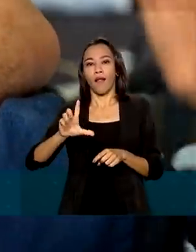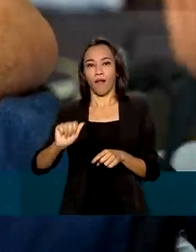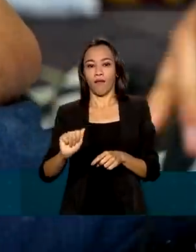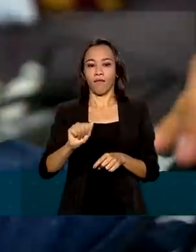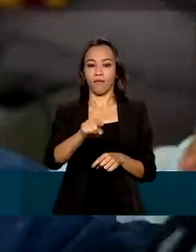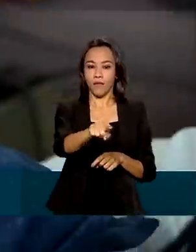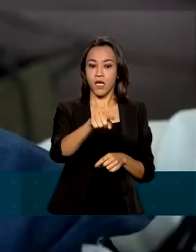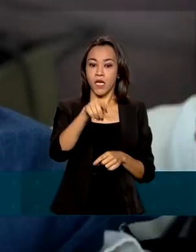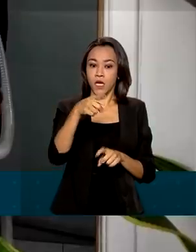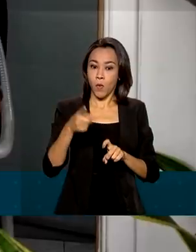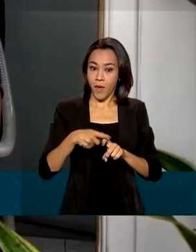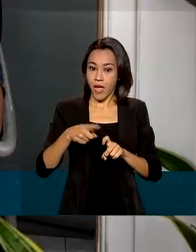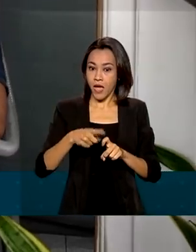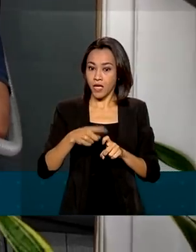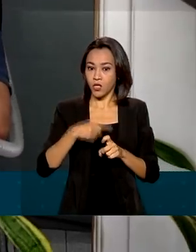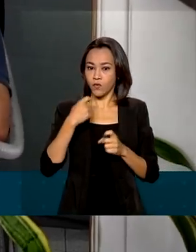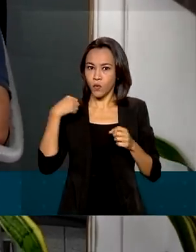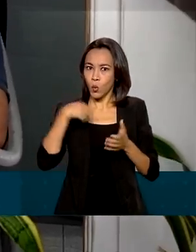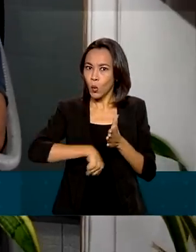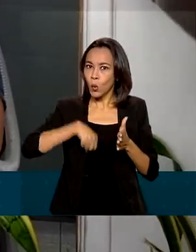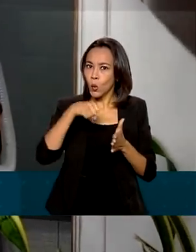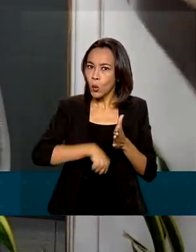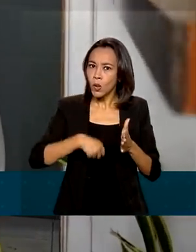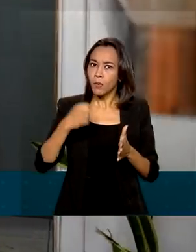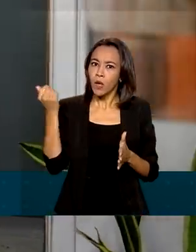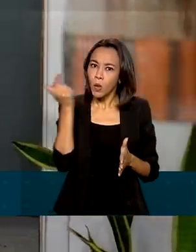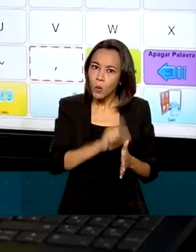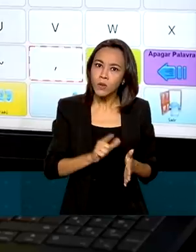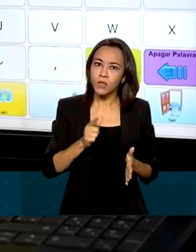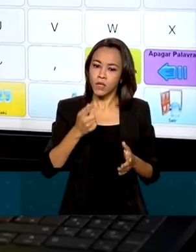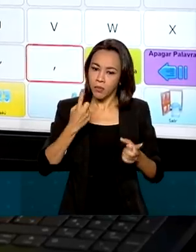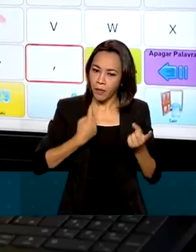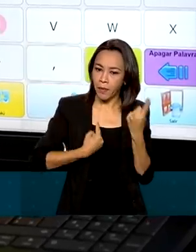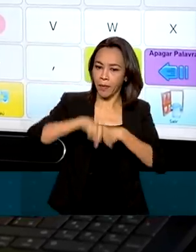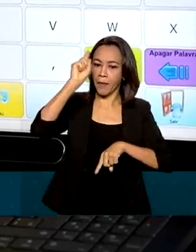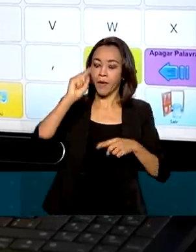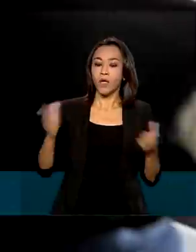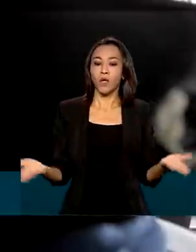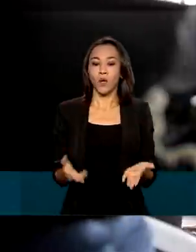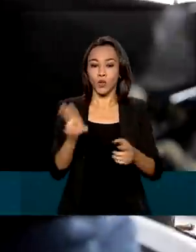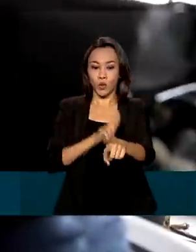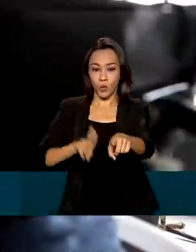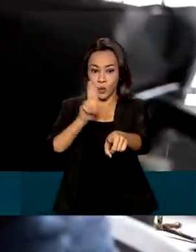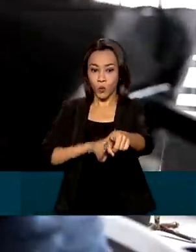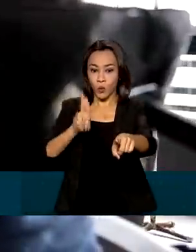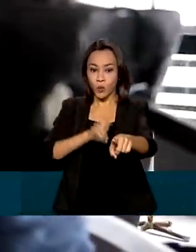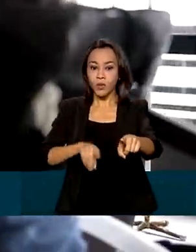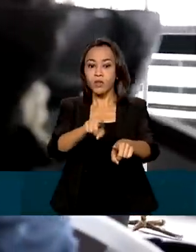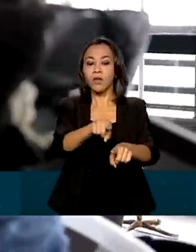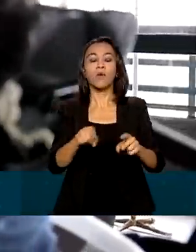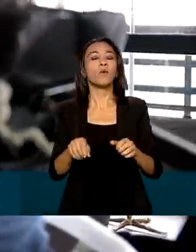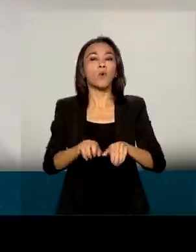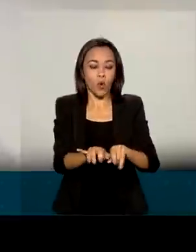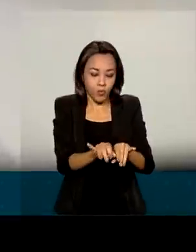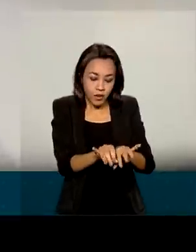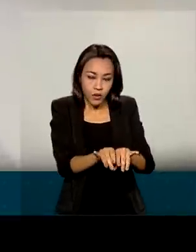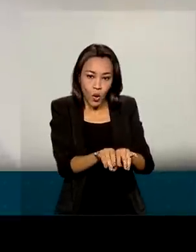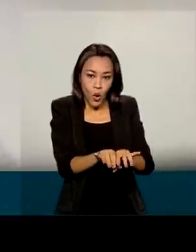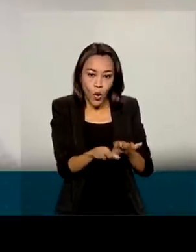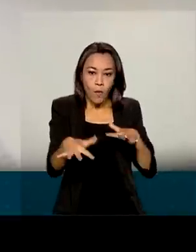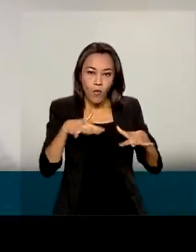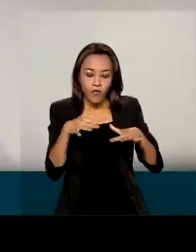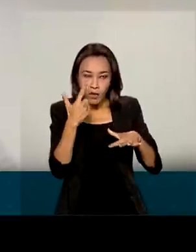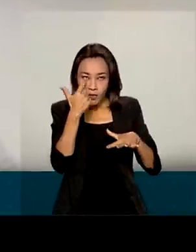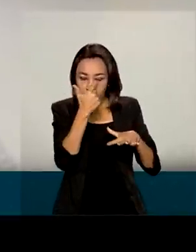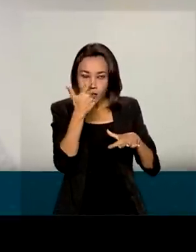médico iniciou uma grande batalha para superar os obstáculos e hoje utiliza um programa de computador que capta o movimento